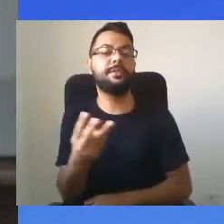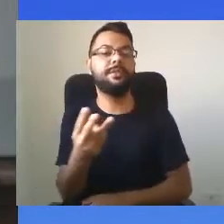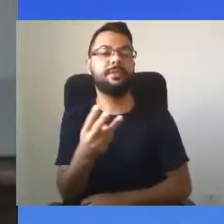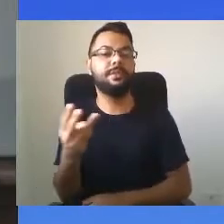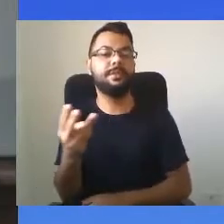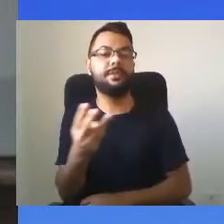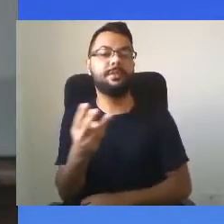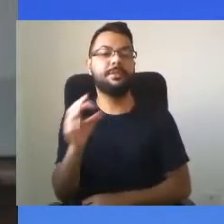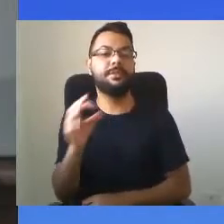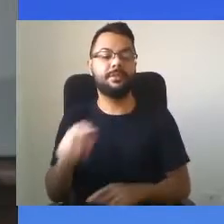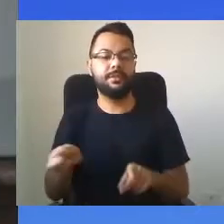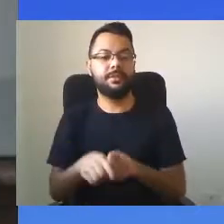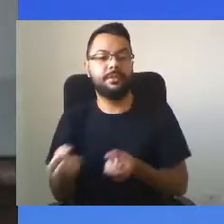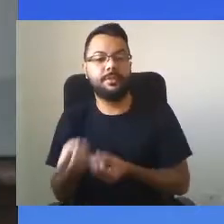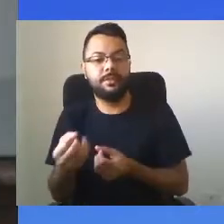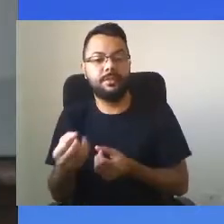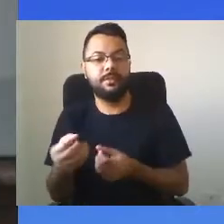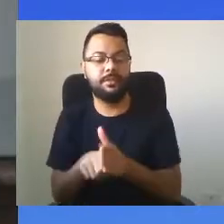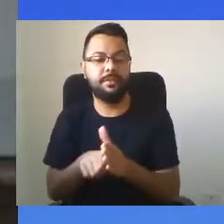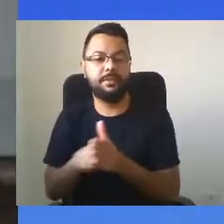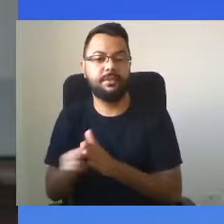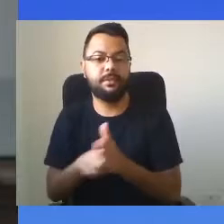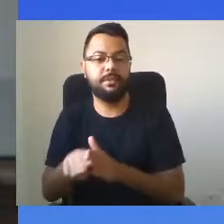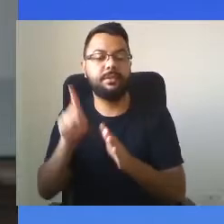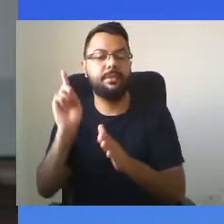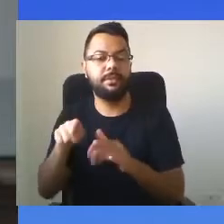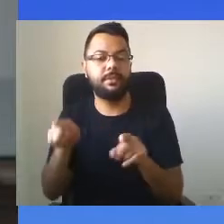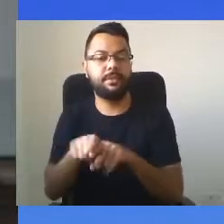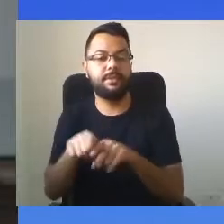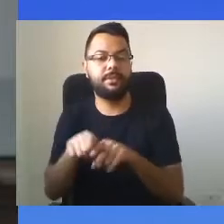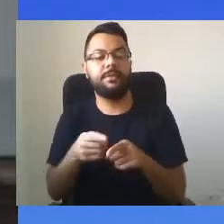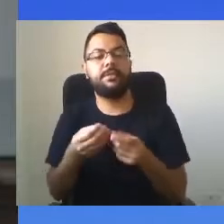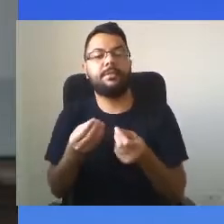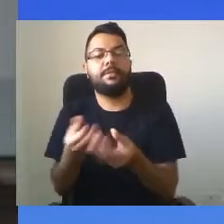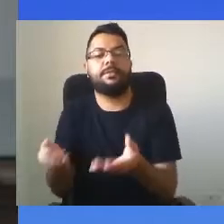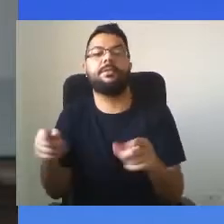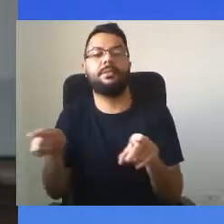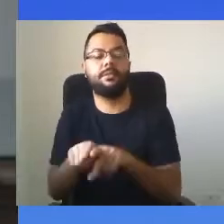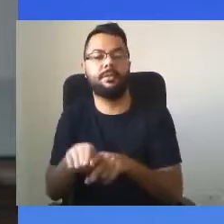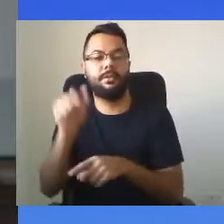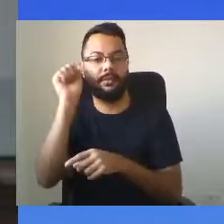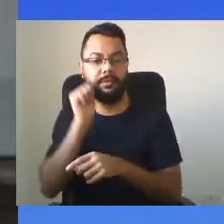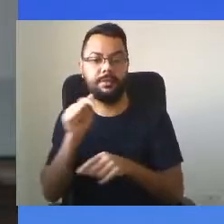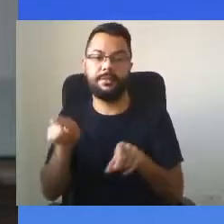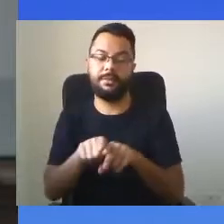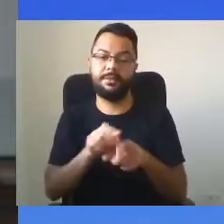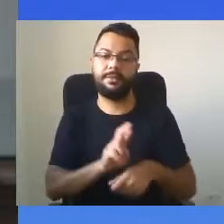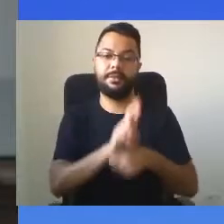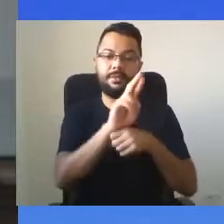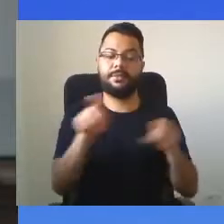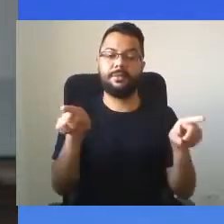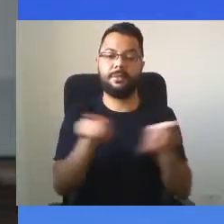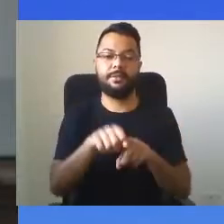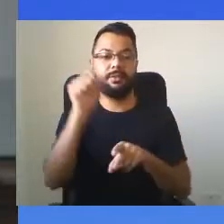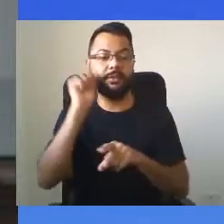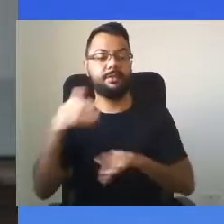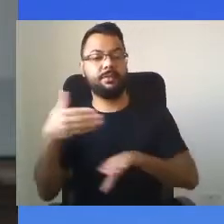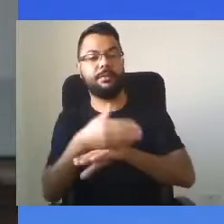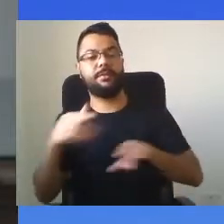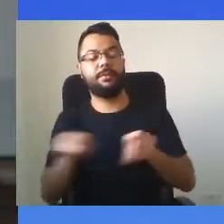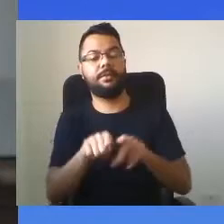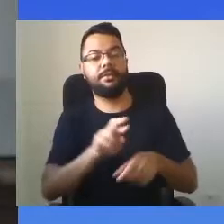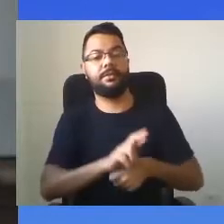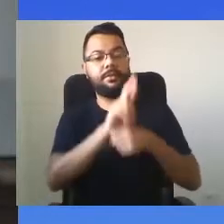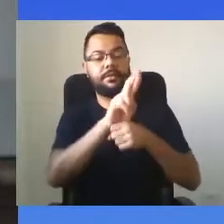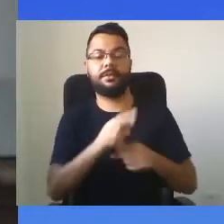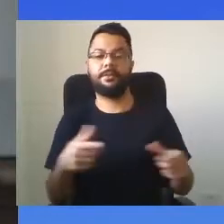produtividade e pesquisa são concedidas às mulheres. E na reitoria a participação das mulheres é muito